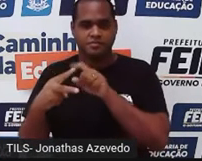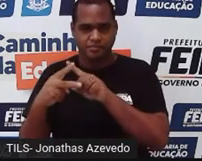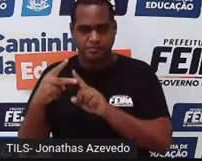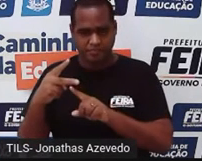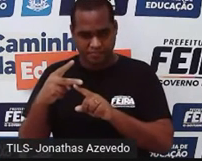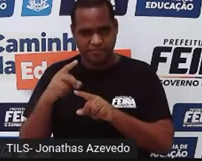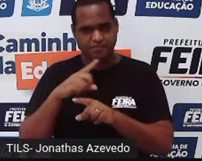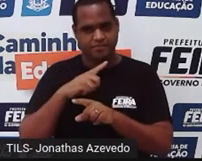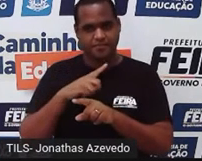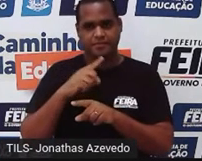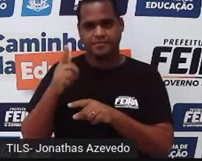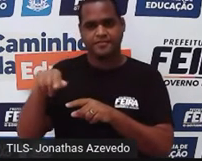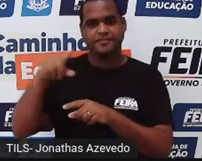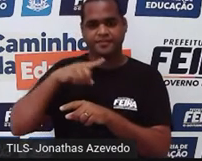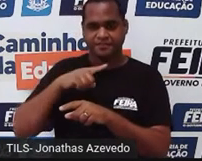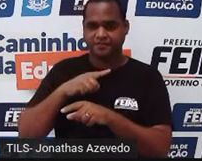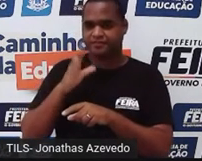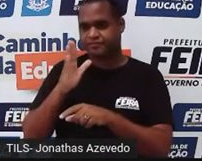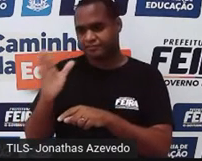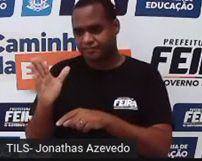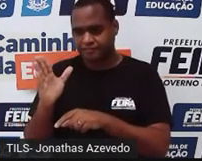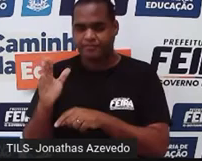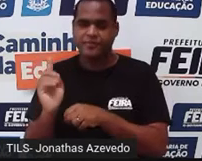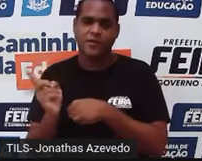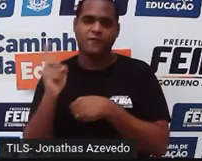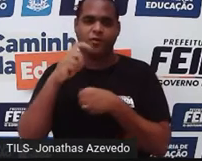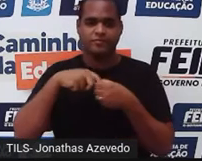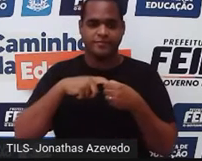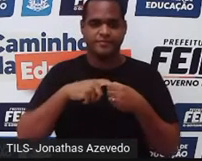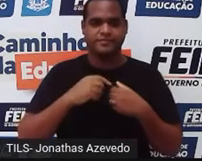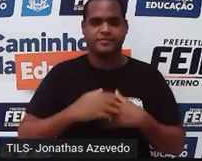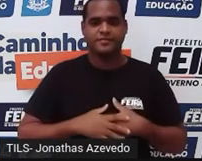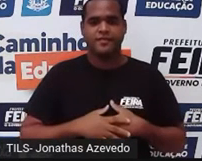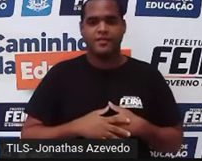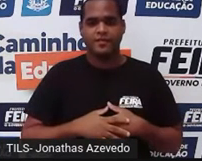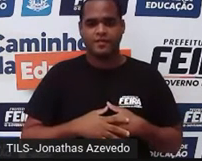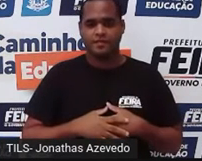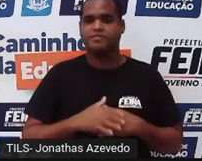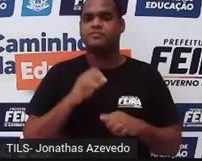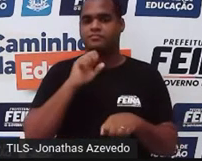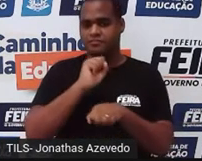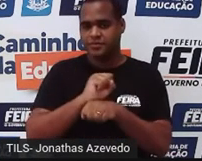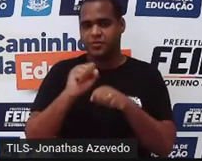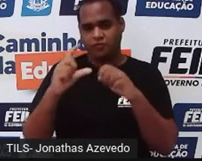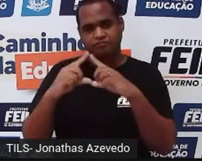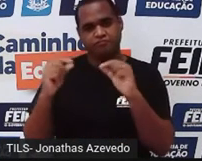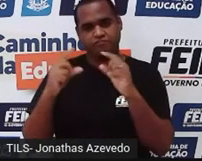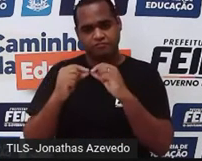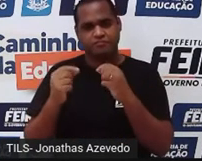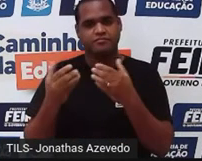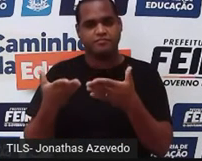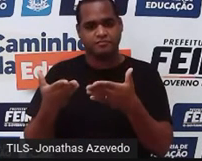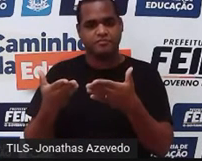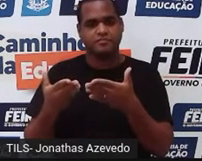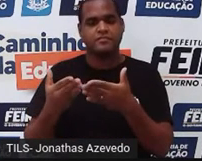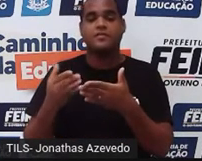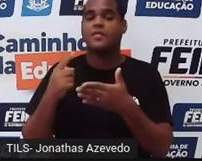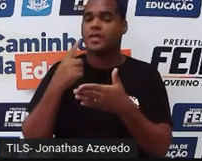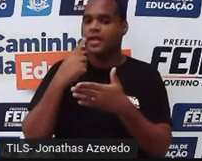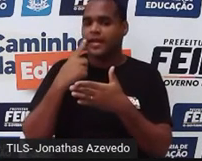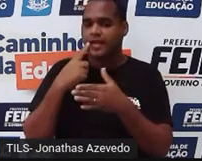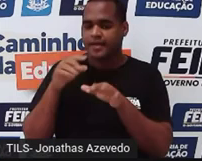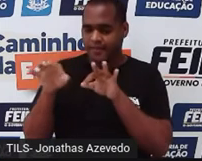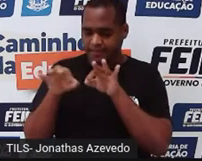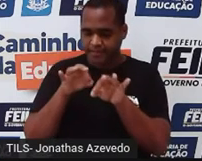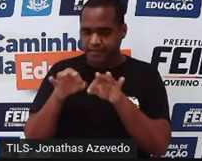para reabastecimento, uma na ida e outra na volta, ambas no posto Estrela. No reabastecimento,